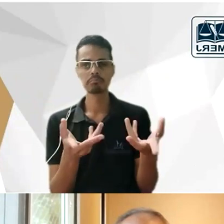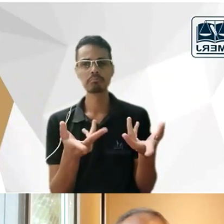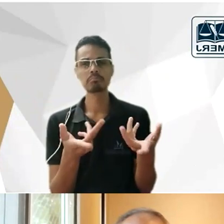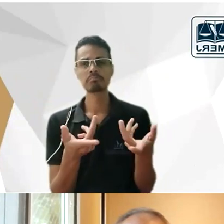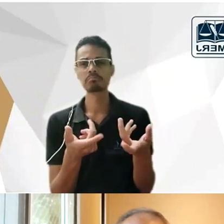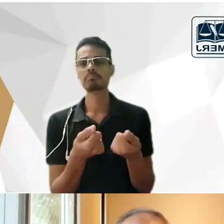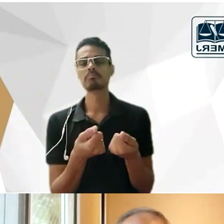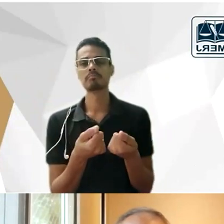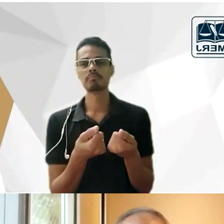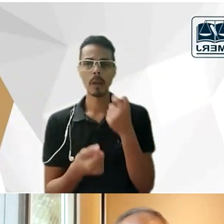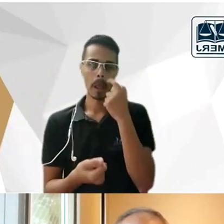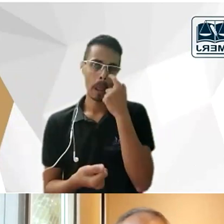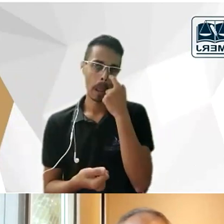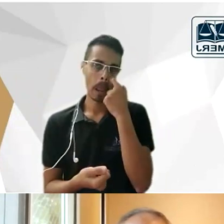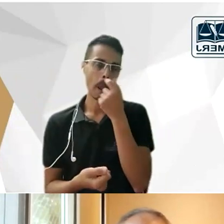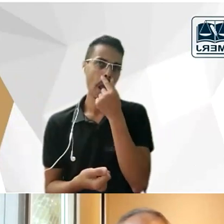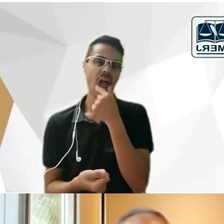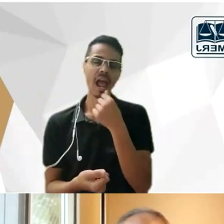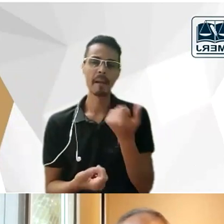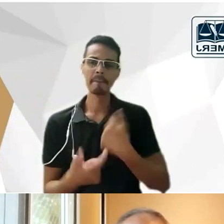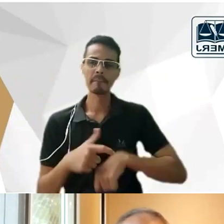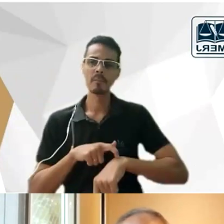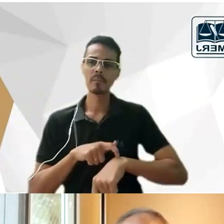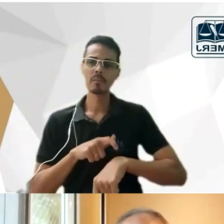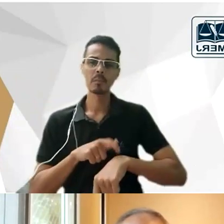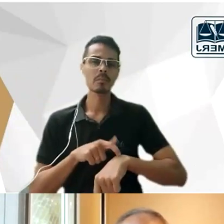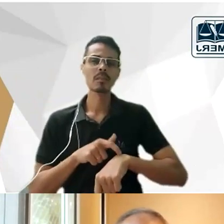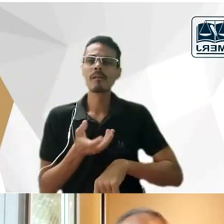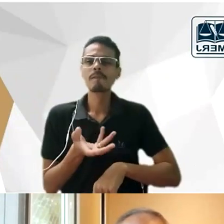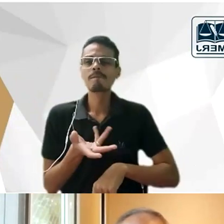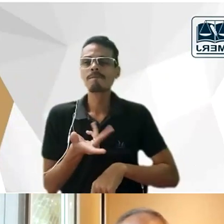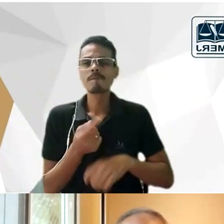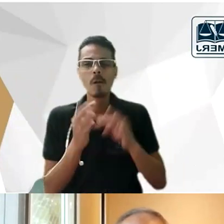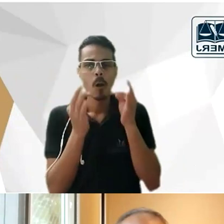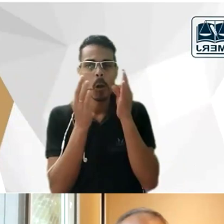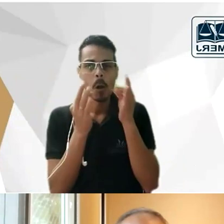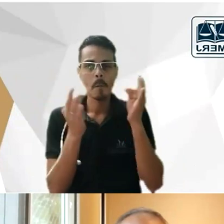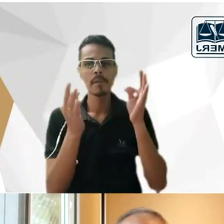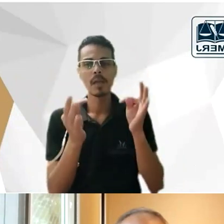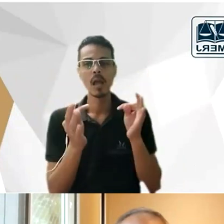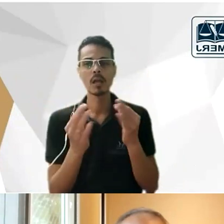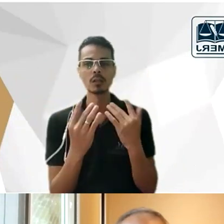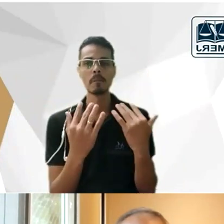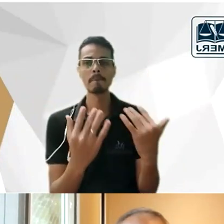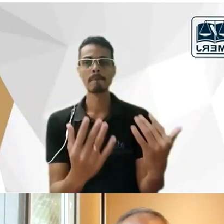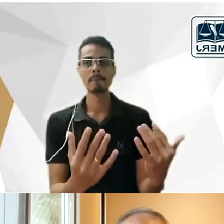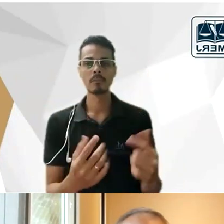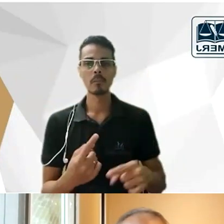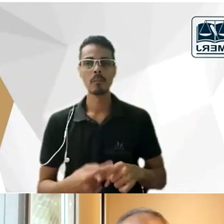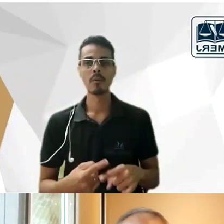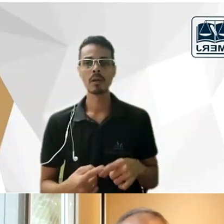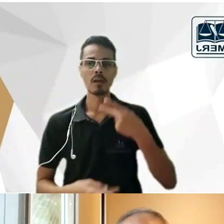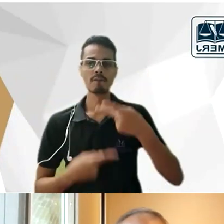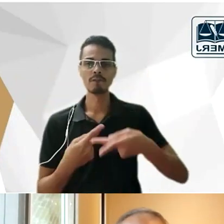assim talvez um momento mais espetacular do Tobias falando em público porque realmente são falas espetaculares